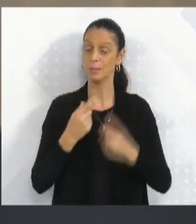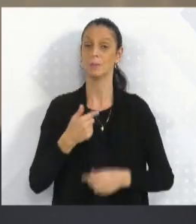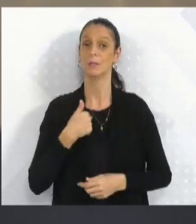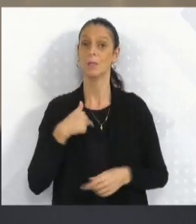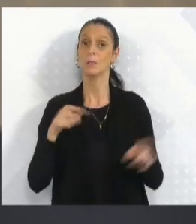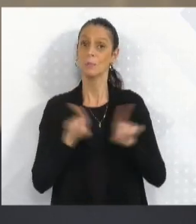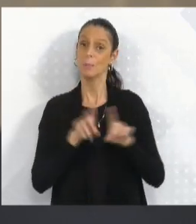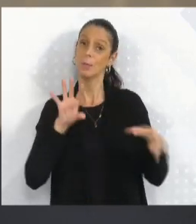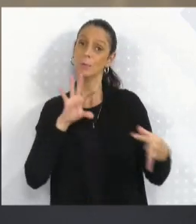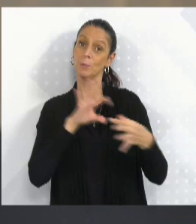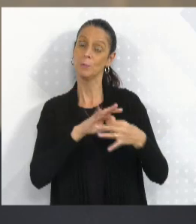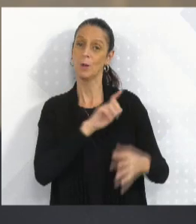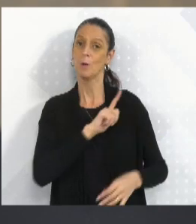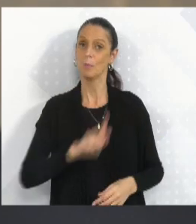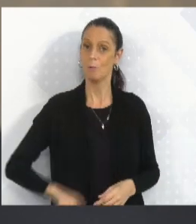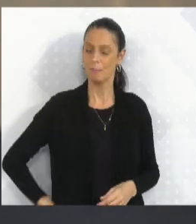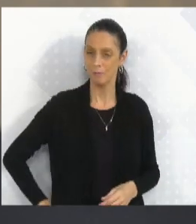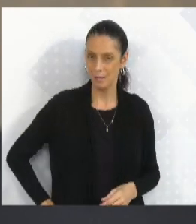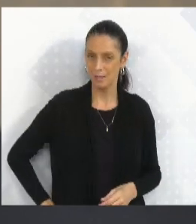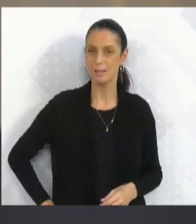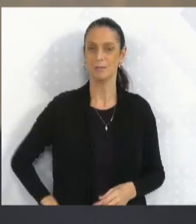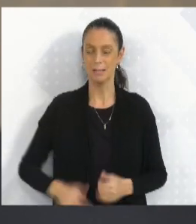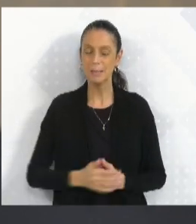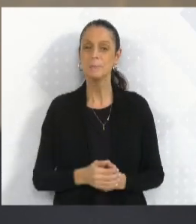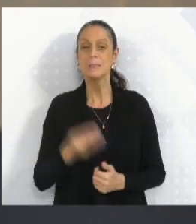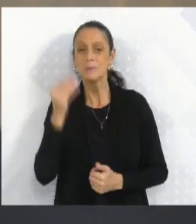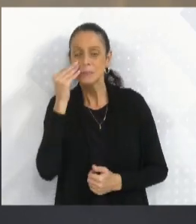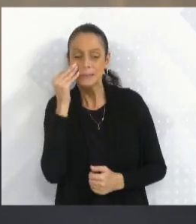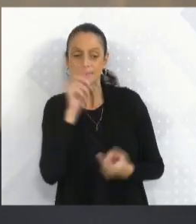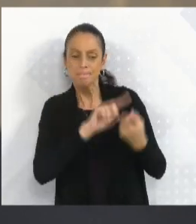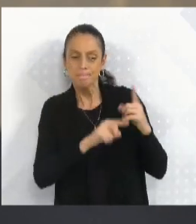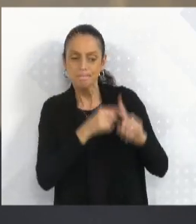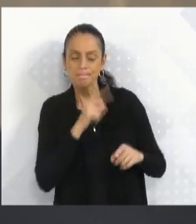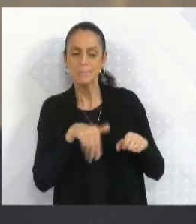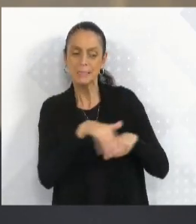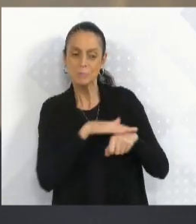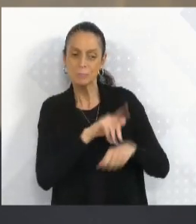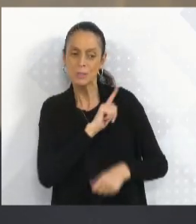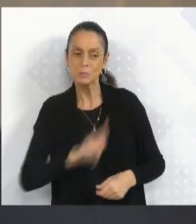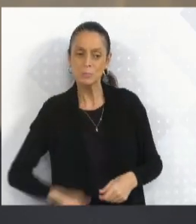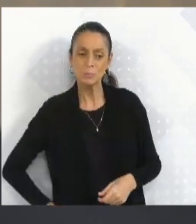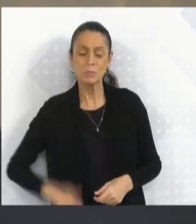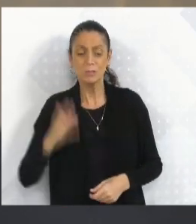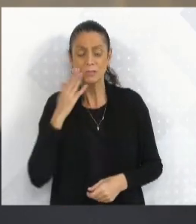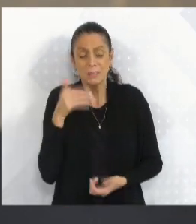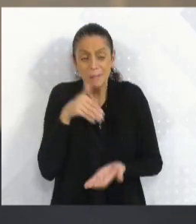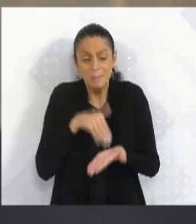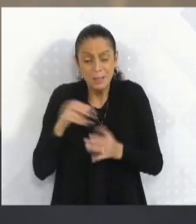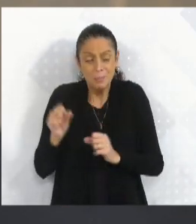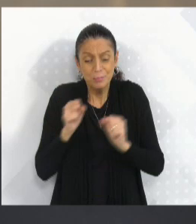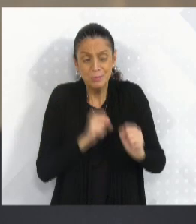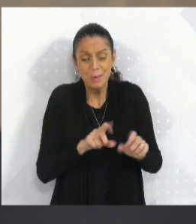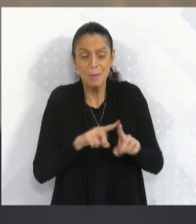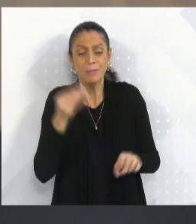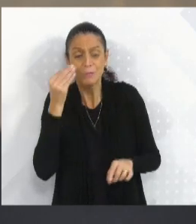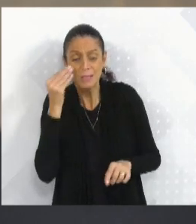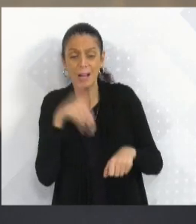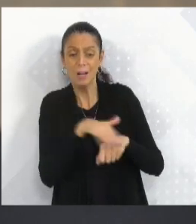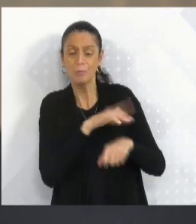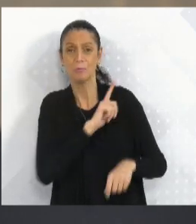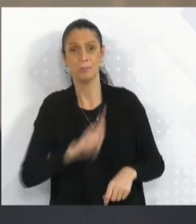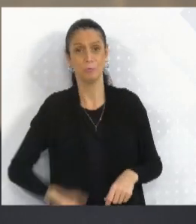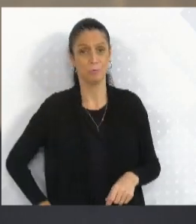governador para a gente tentar alguma articulação também, por mínima que seja o nosso poder, a gente pode tentar, porque, de fato, é um tema